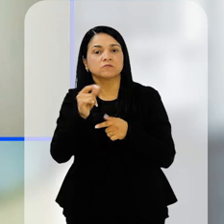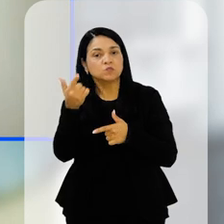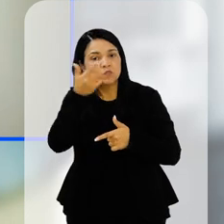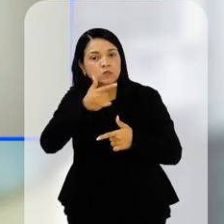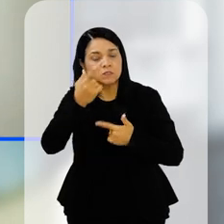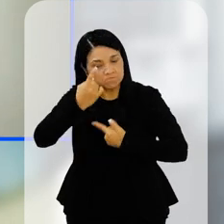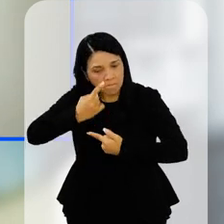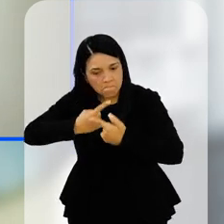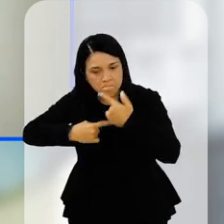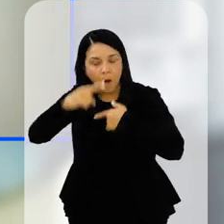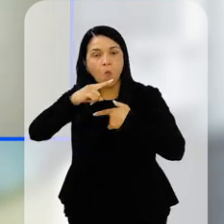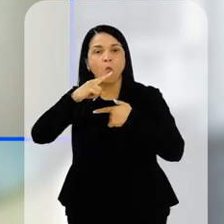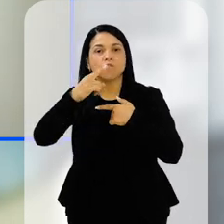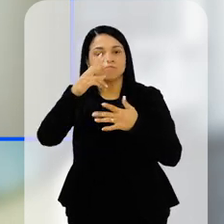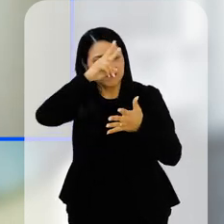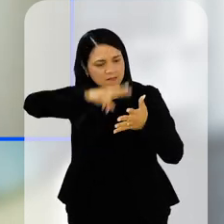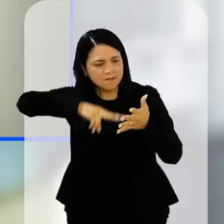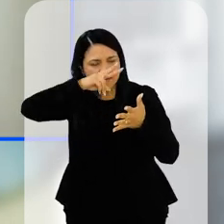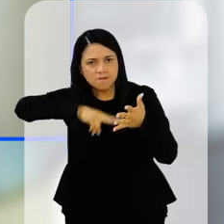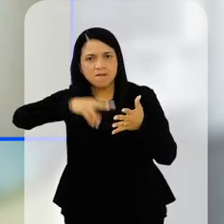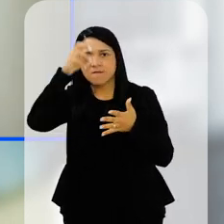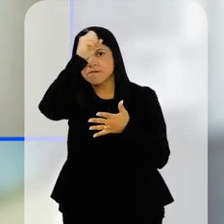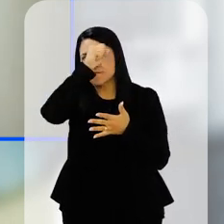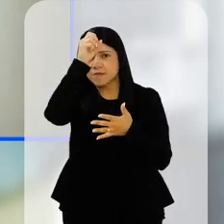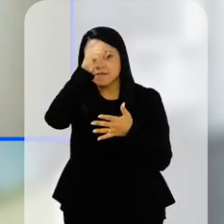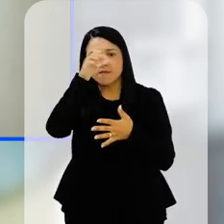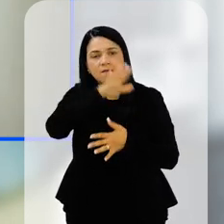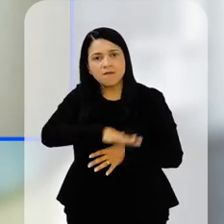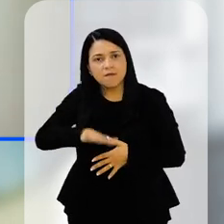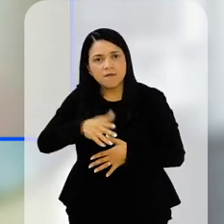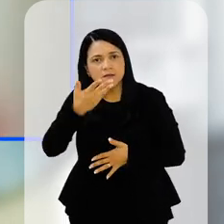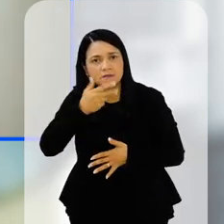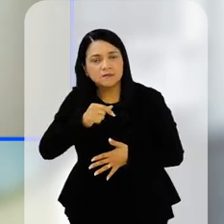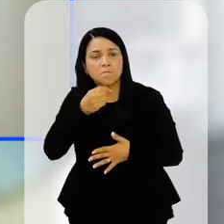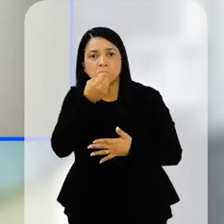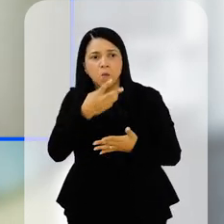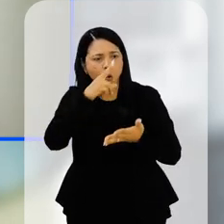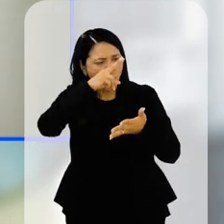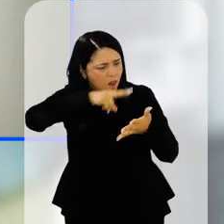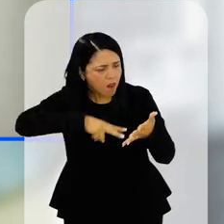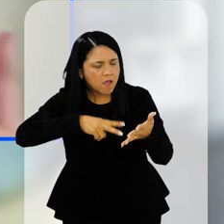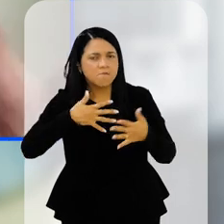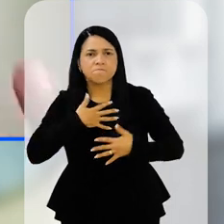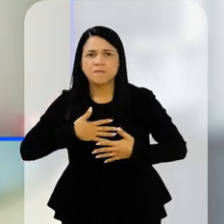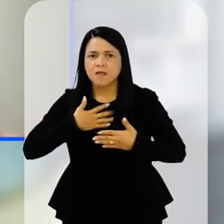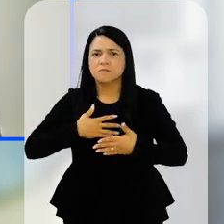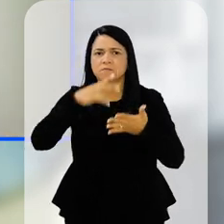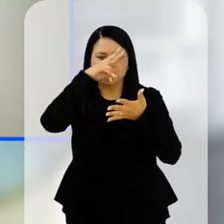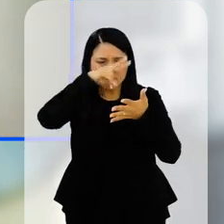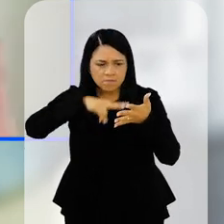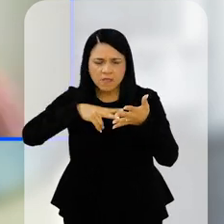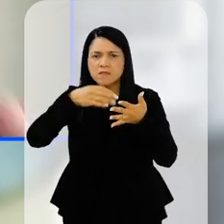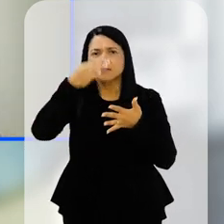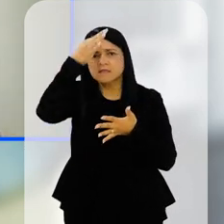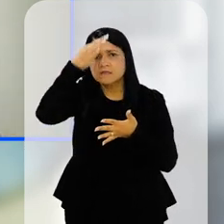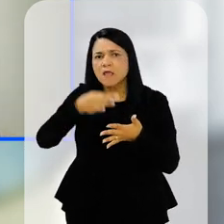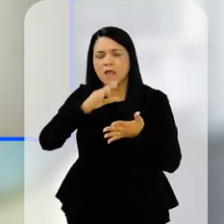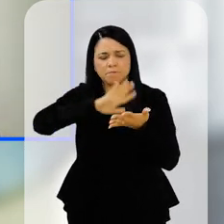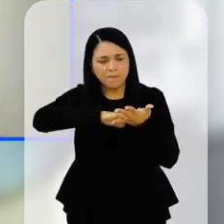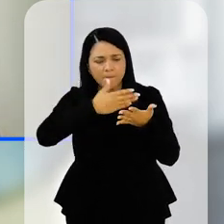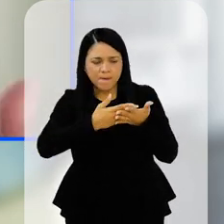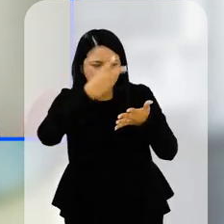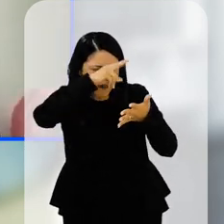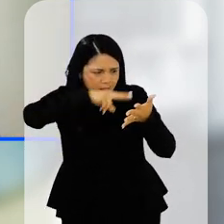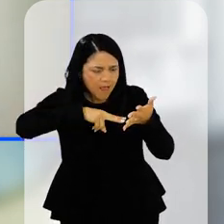problema da alfabetização, se nós pudermos ter crianças que se tornam boas leitoras, leitoras que têm prazer em ler, que sabem interpretar o